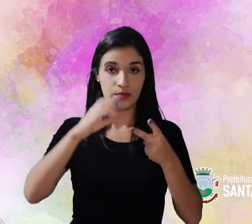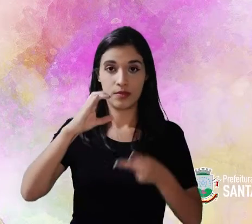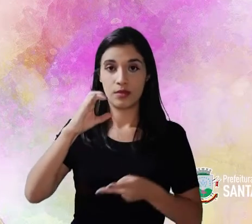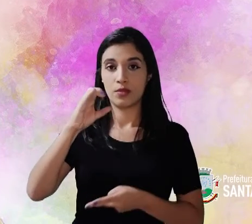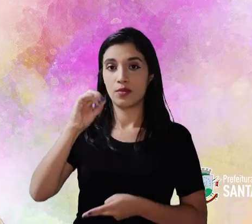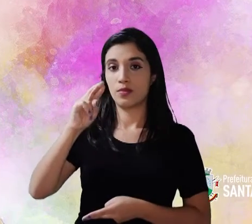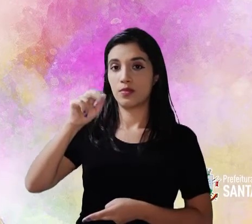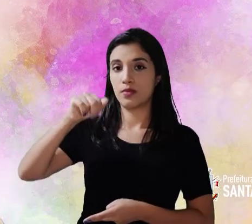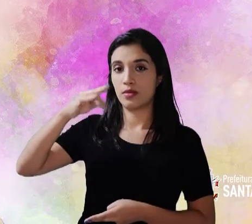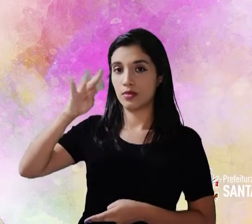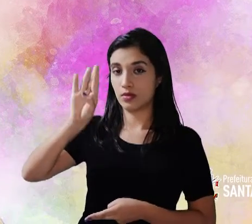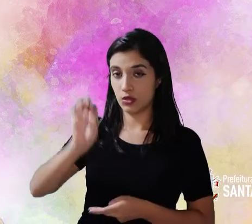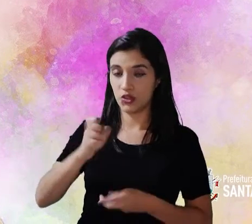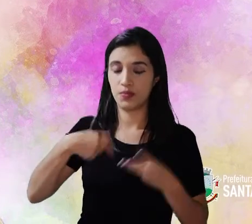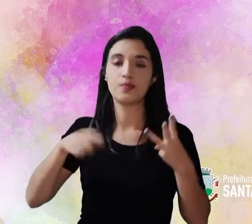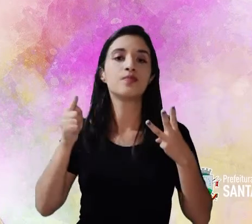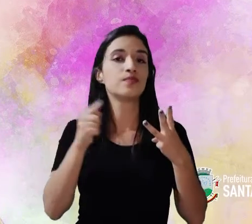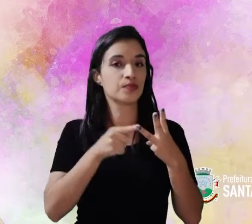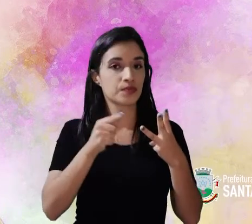corante